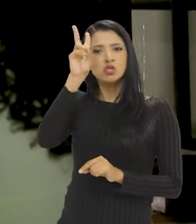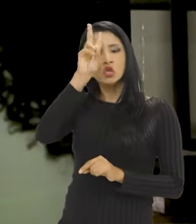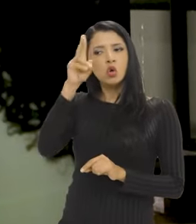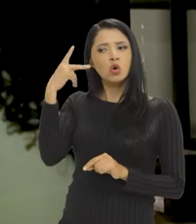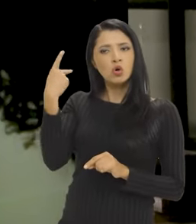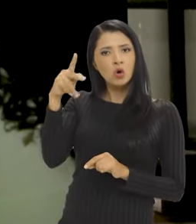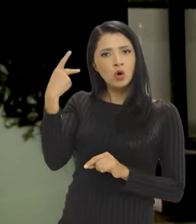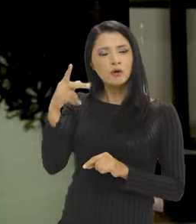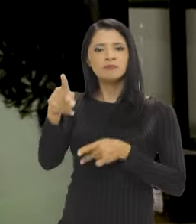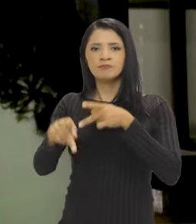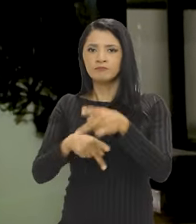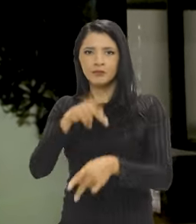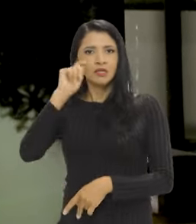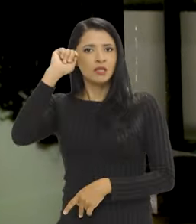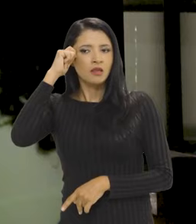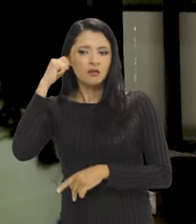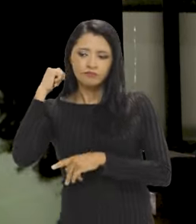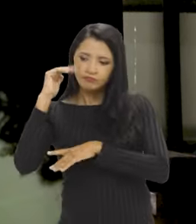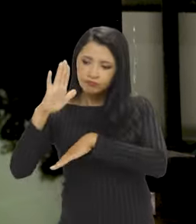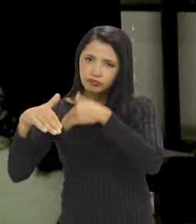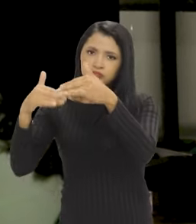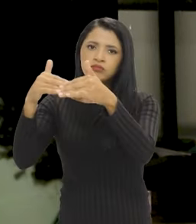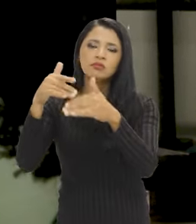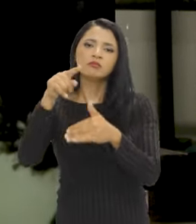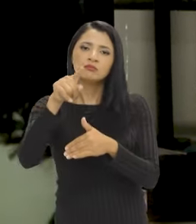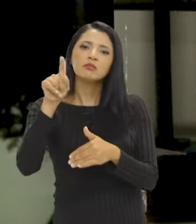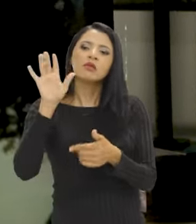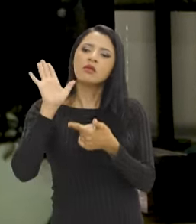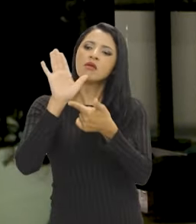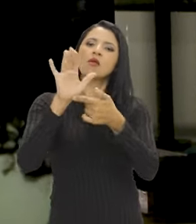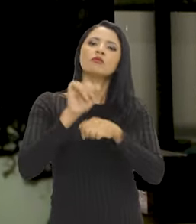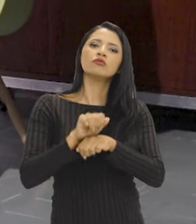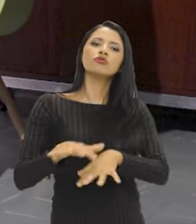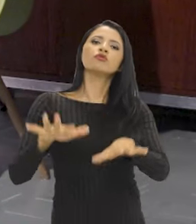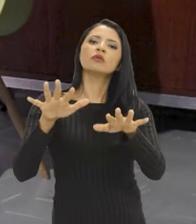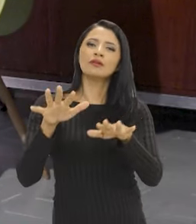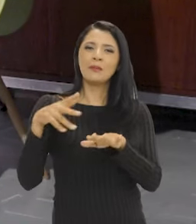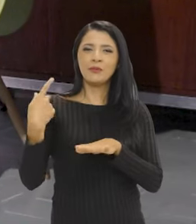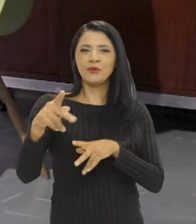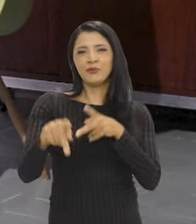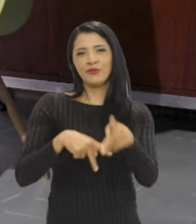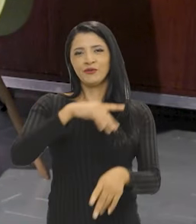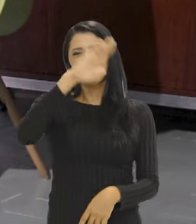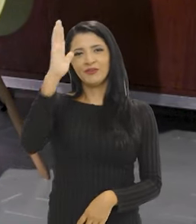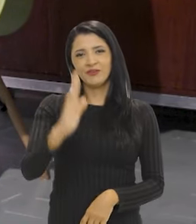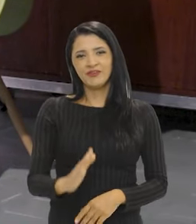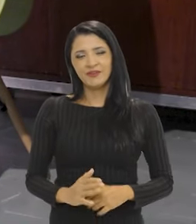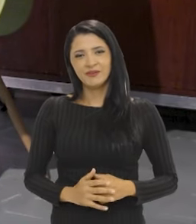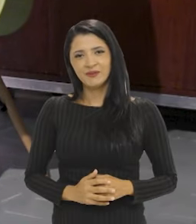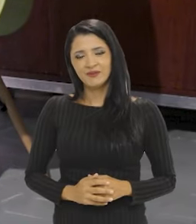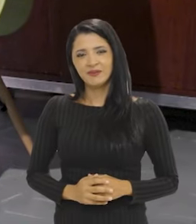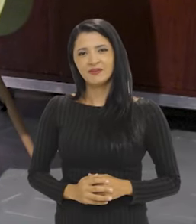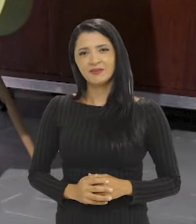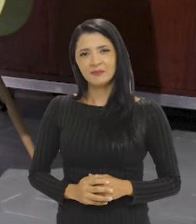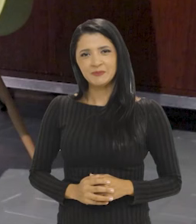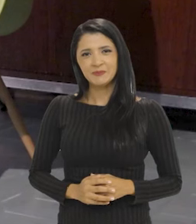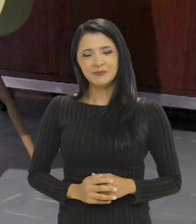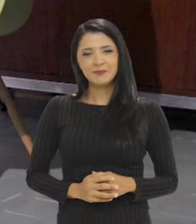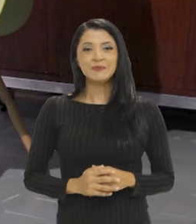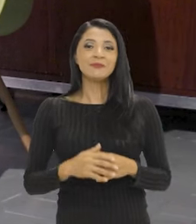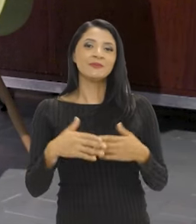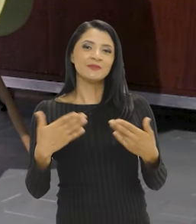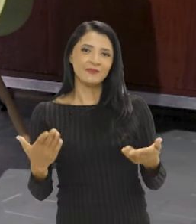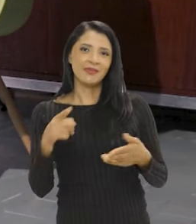que a população negra construiu, que ela seja divulgada para o povo brasileiro. Bom,